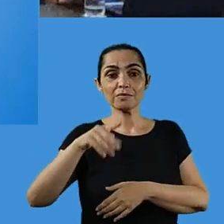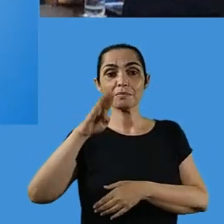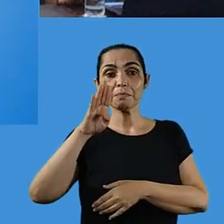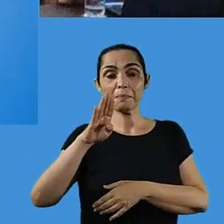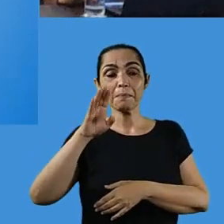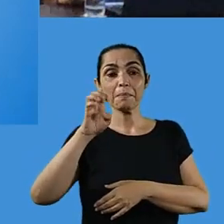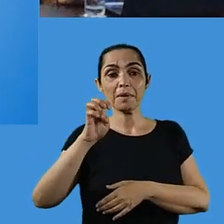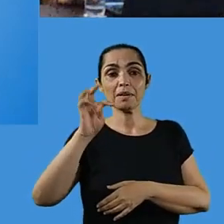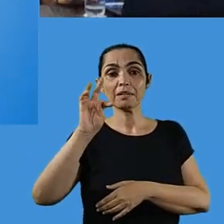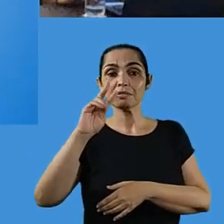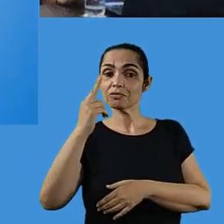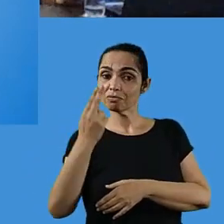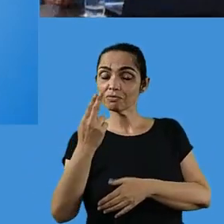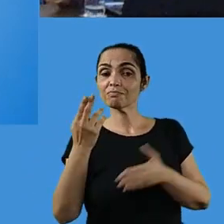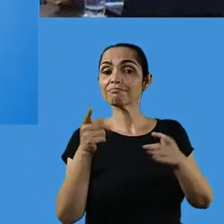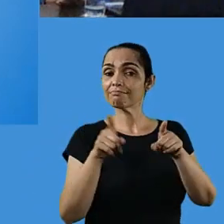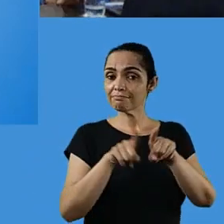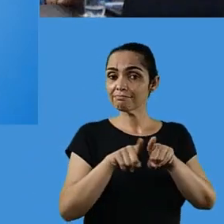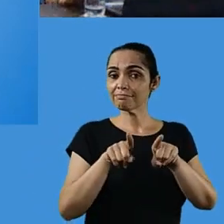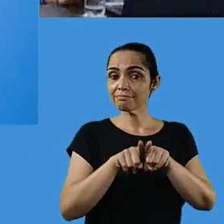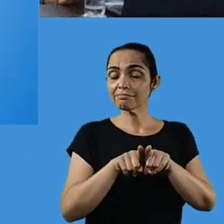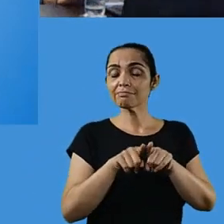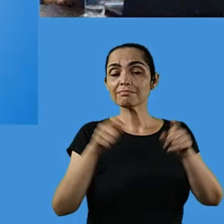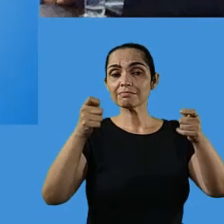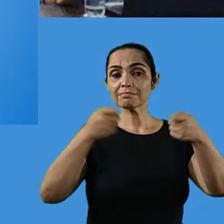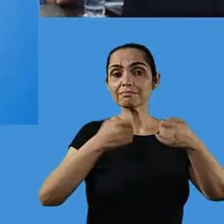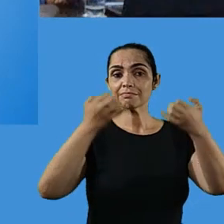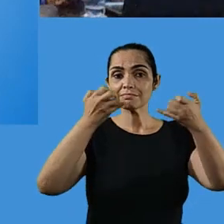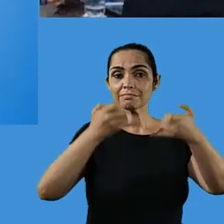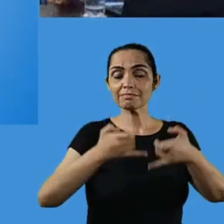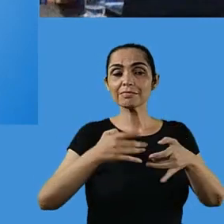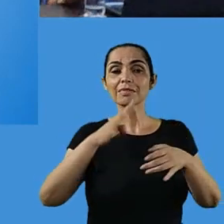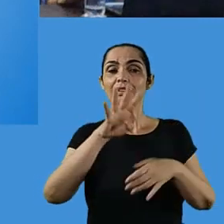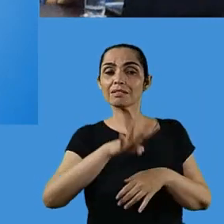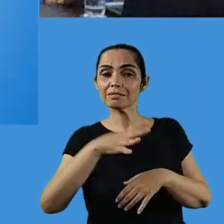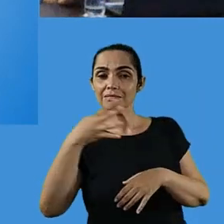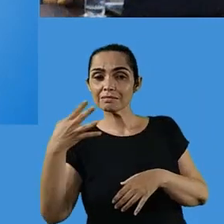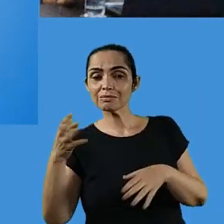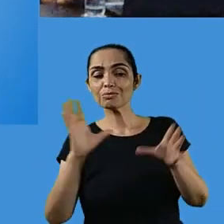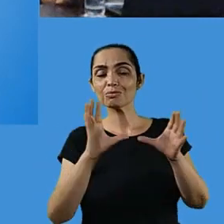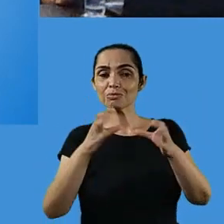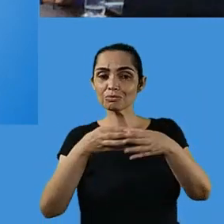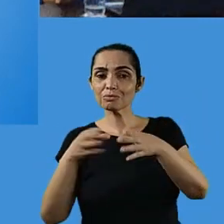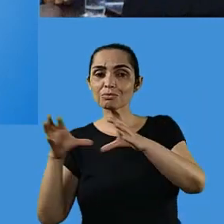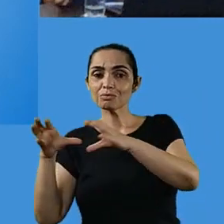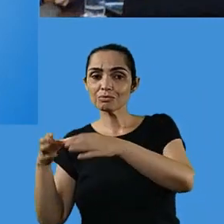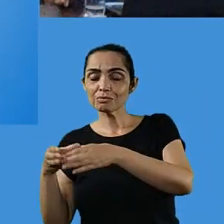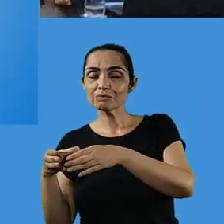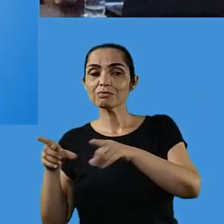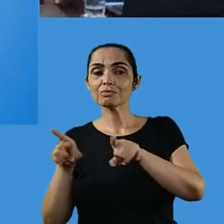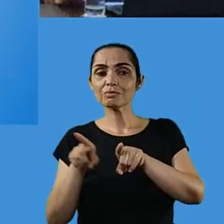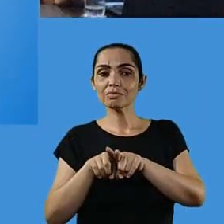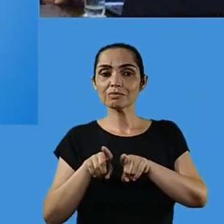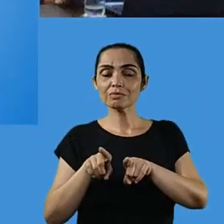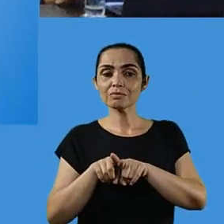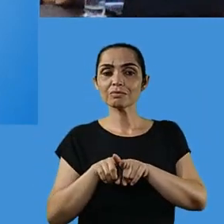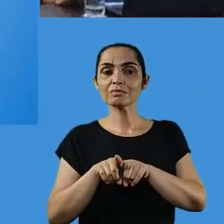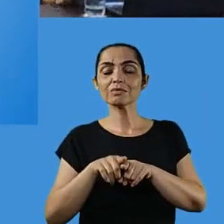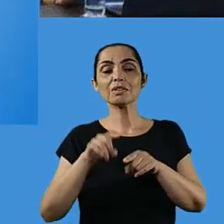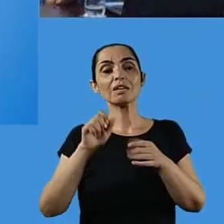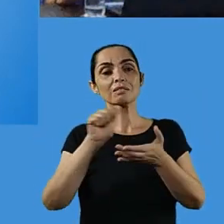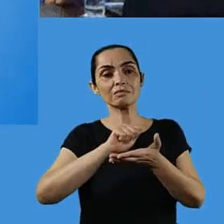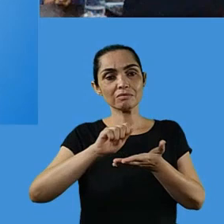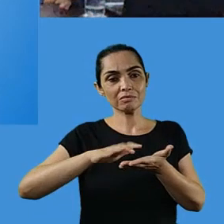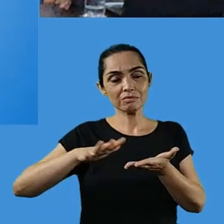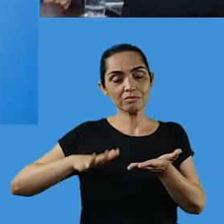até a professora Bete, porque a questão de escalonamento, a